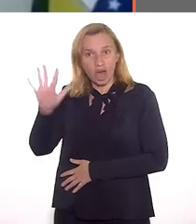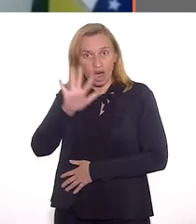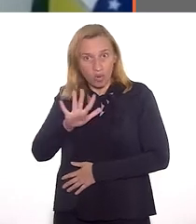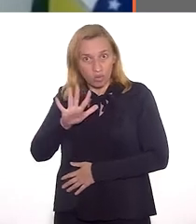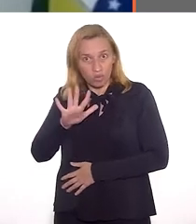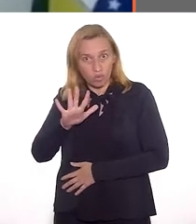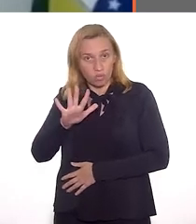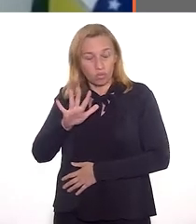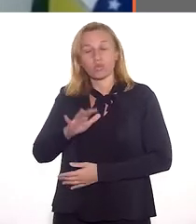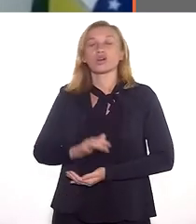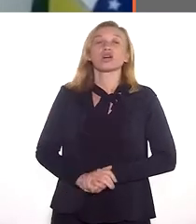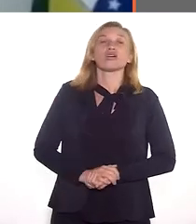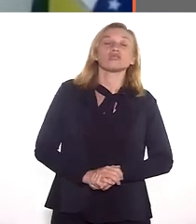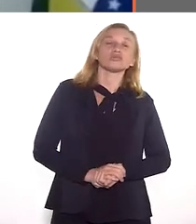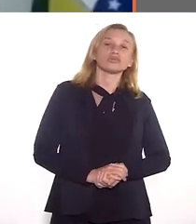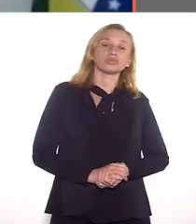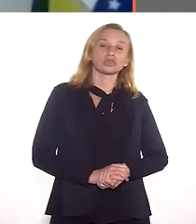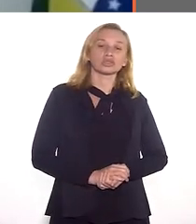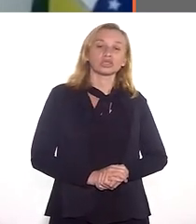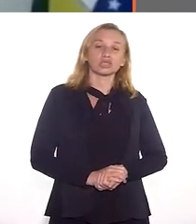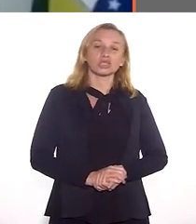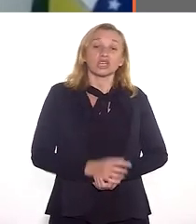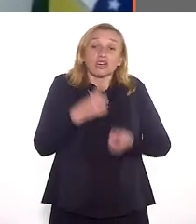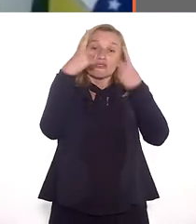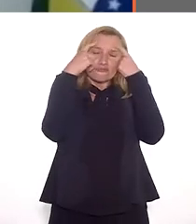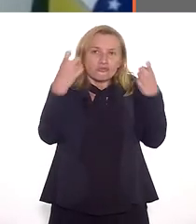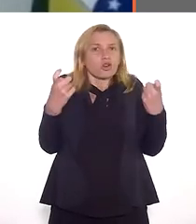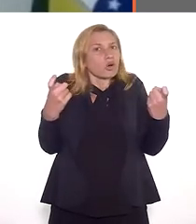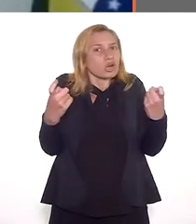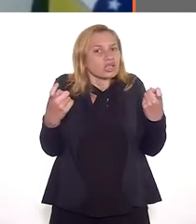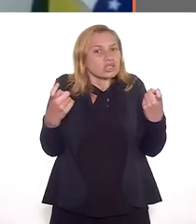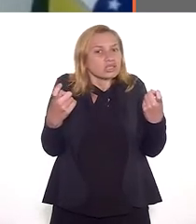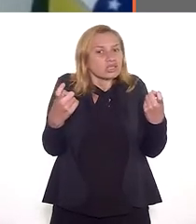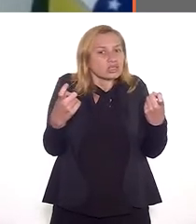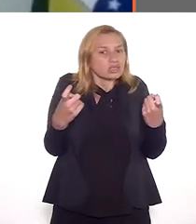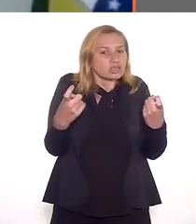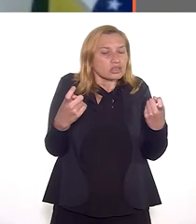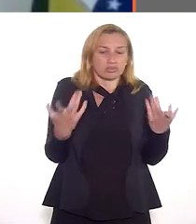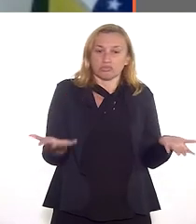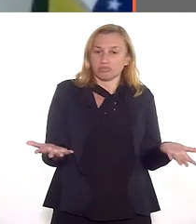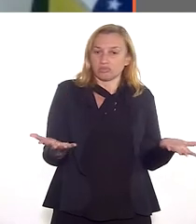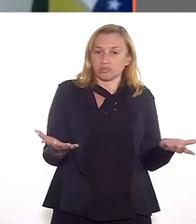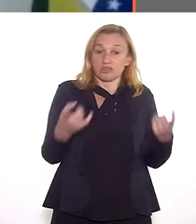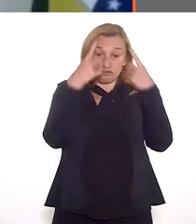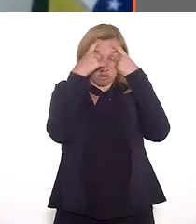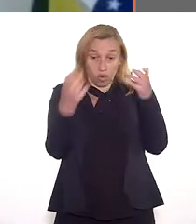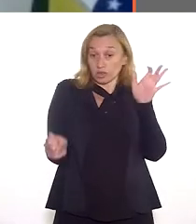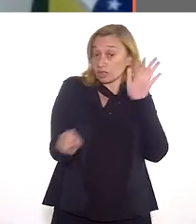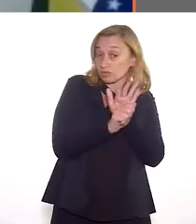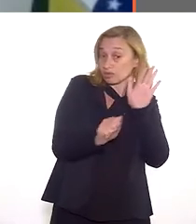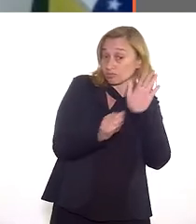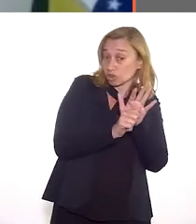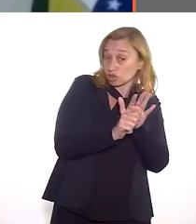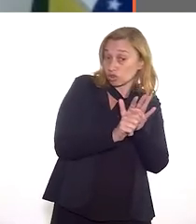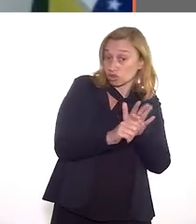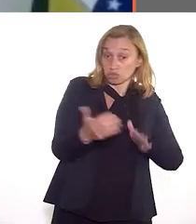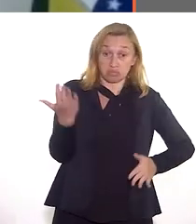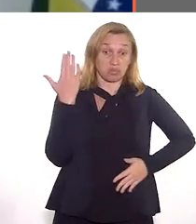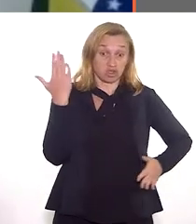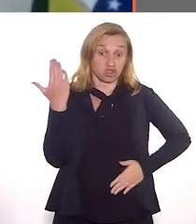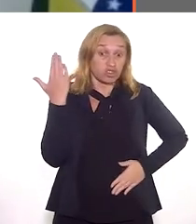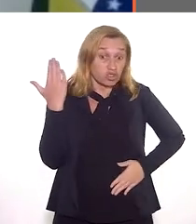geral, as abordagens tratam do quadro de violência, seja a violência perpetrada pelo crime,